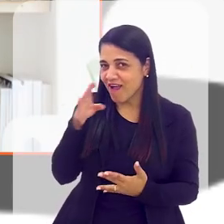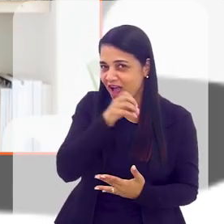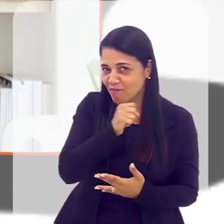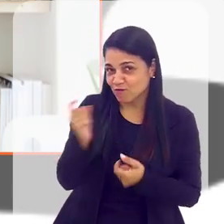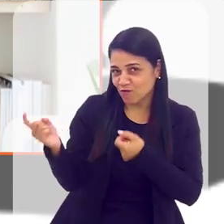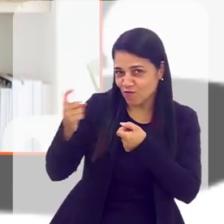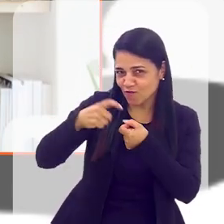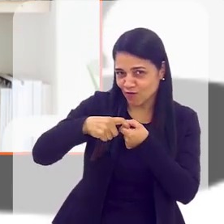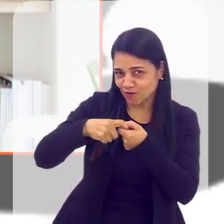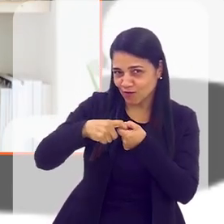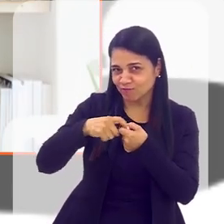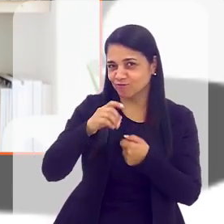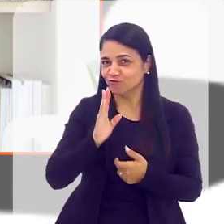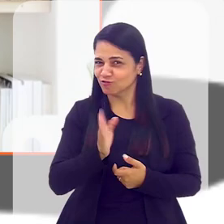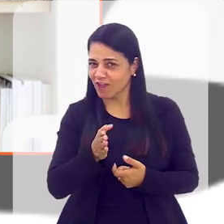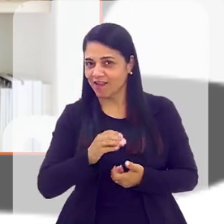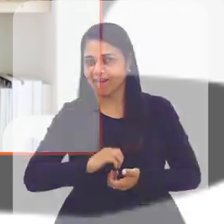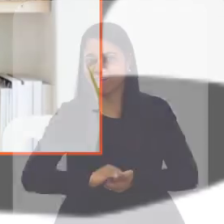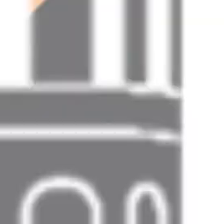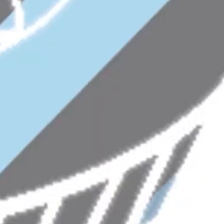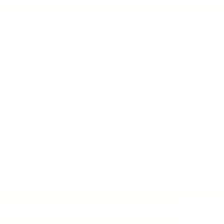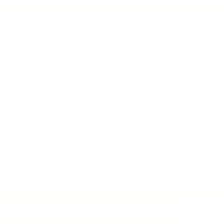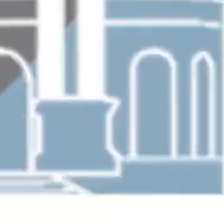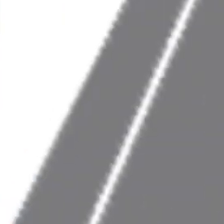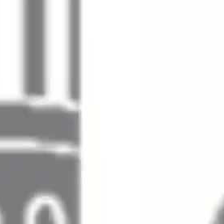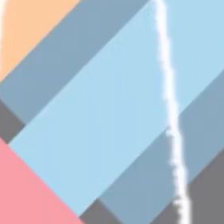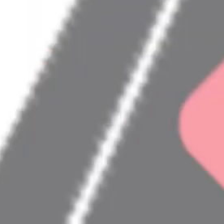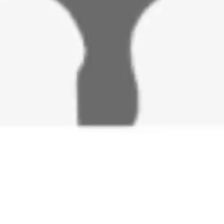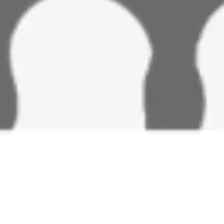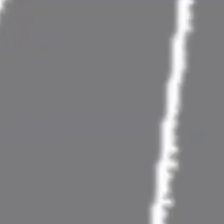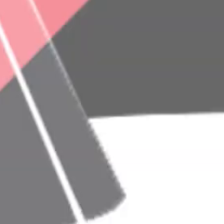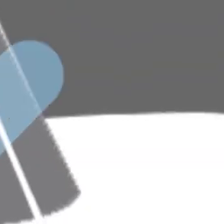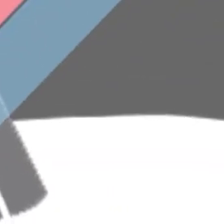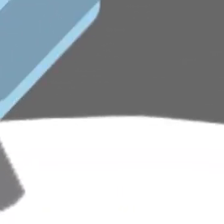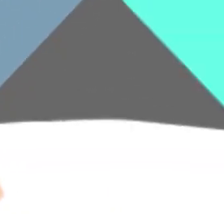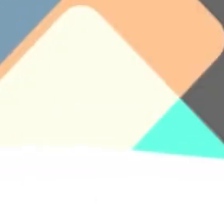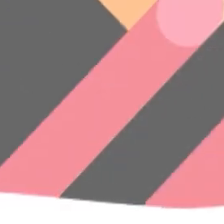para esse rápido intervalo, e voltamos já já. Tchau.